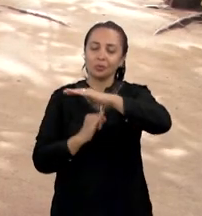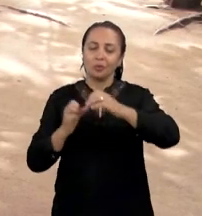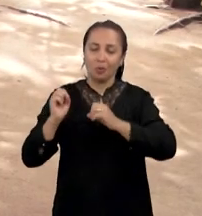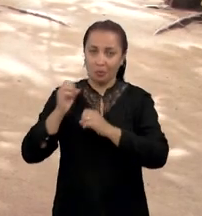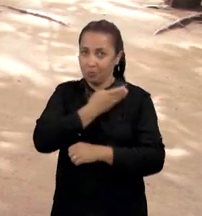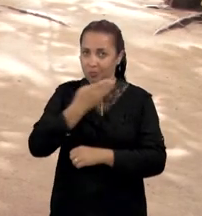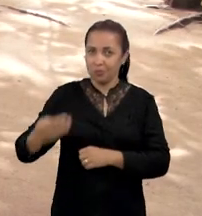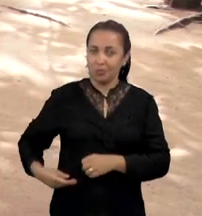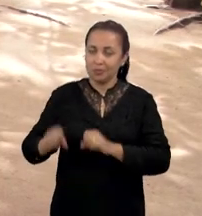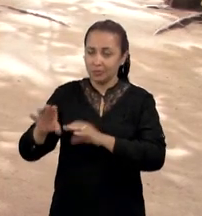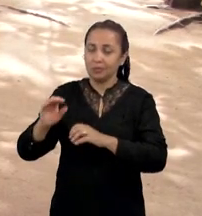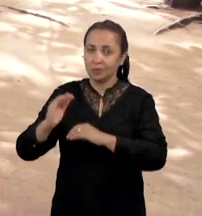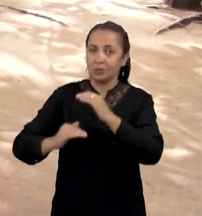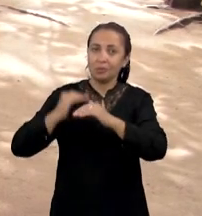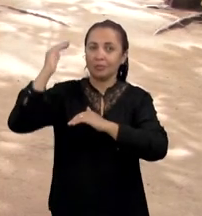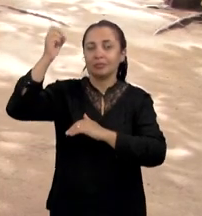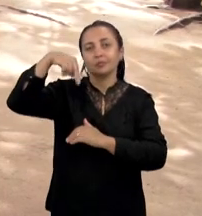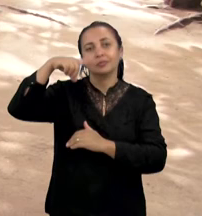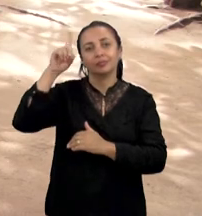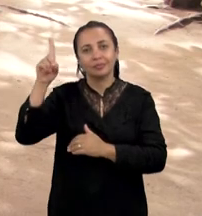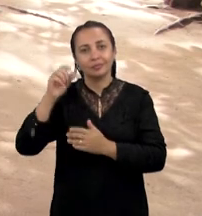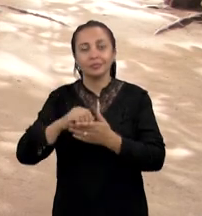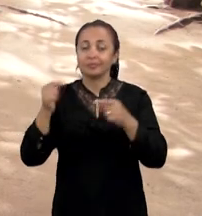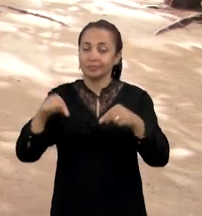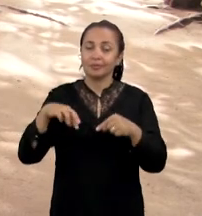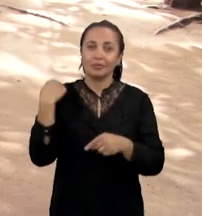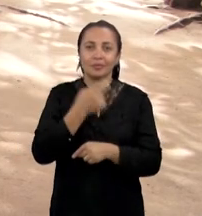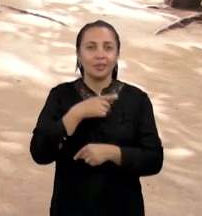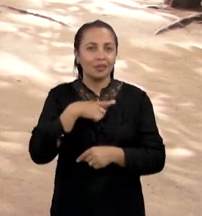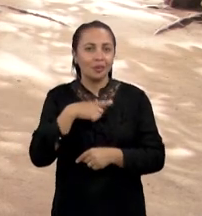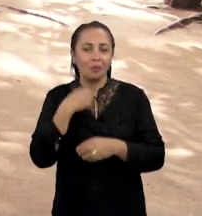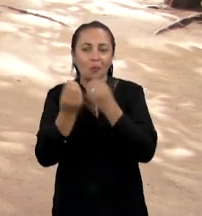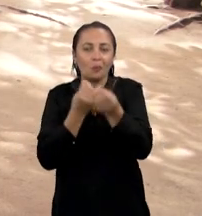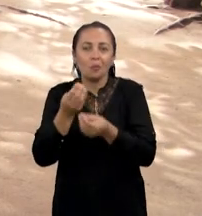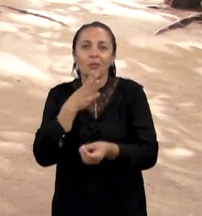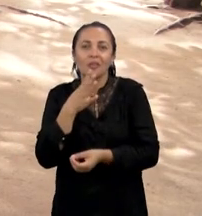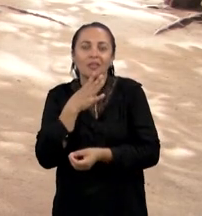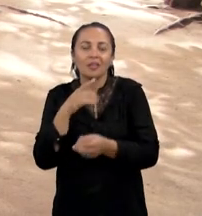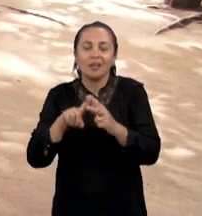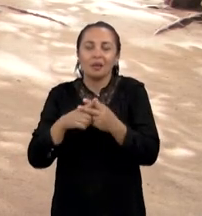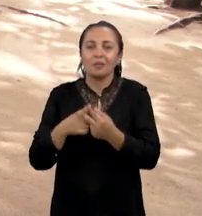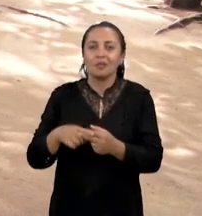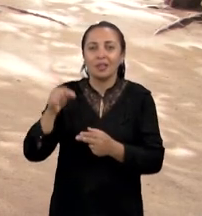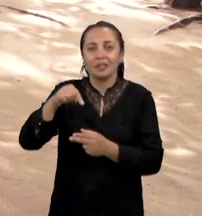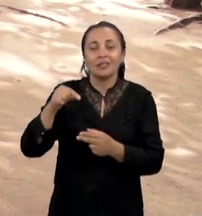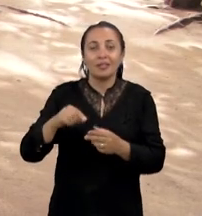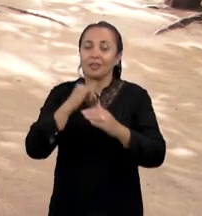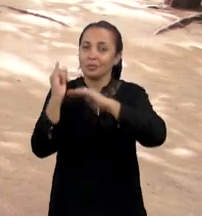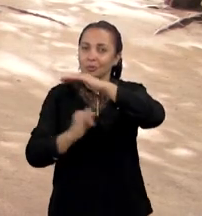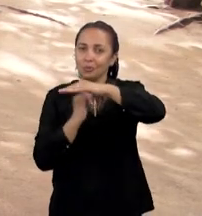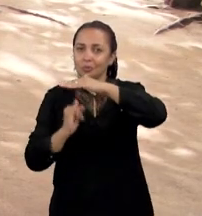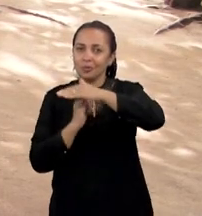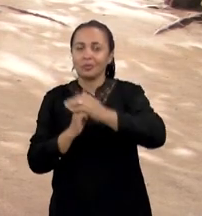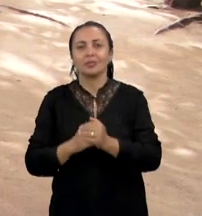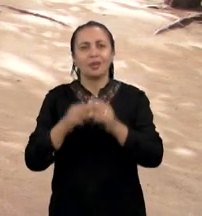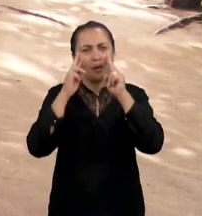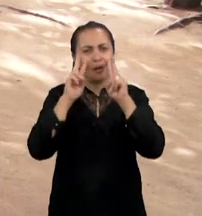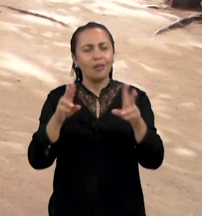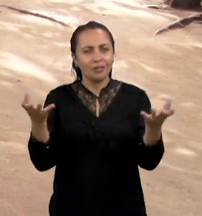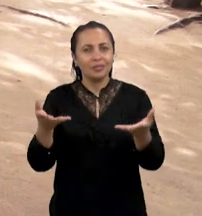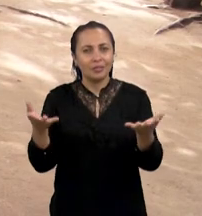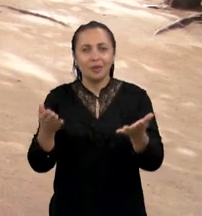e instituições públicas de ensino superior nordestinas. Aqui temos a oportunidade de conhecer as produções destas